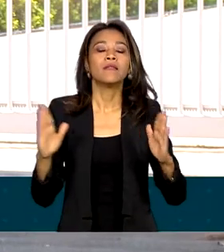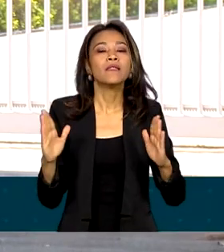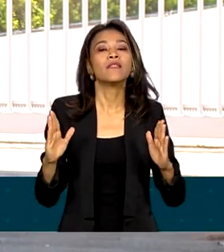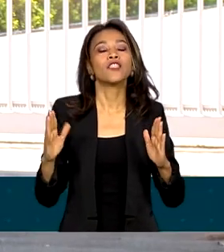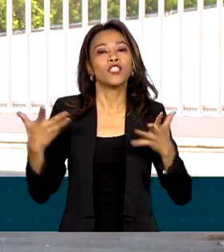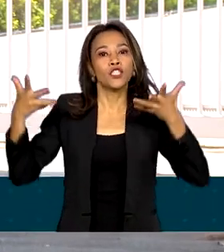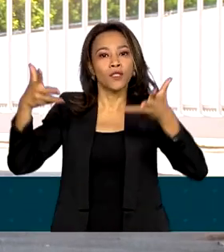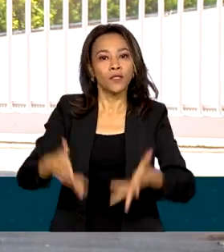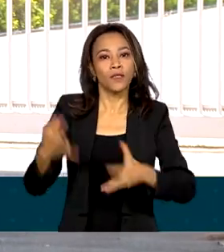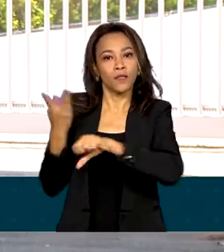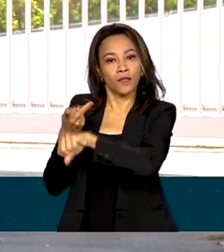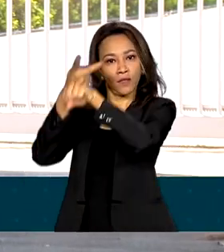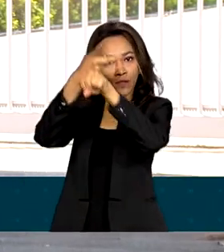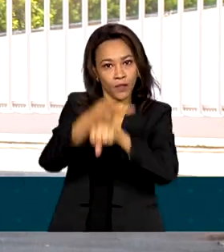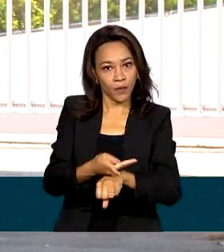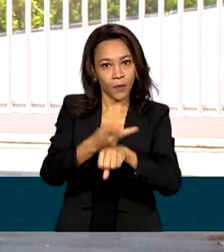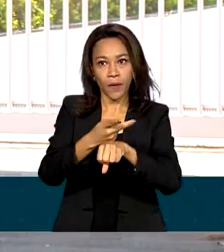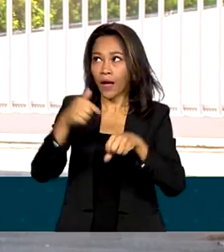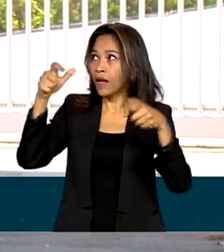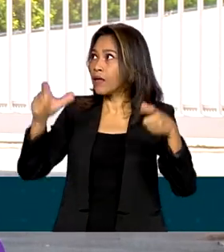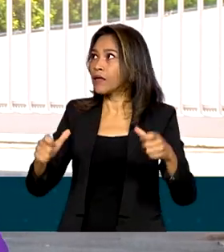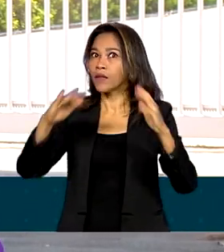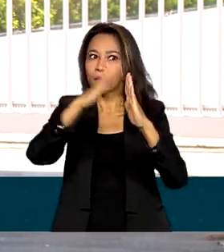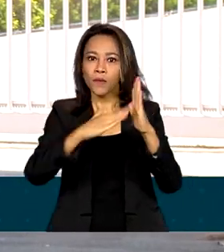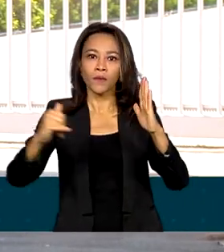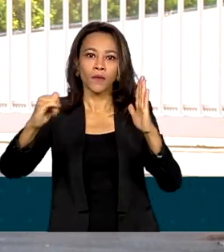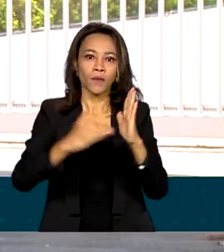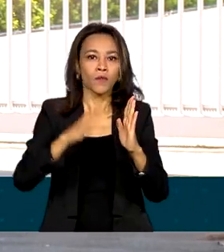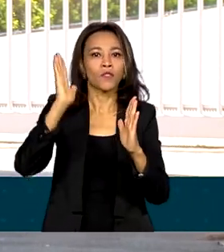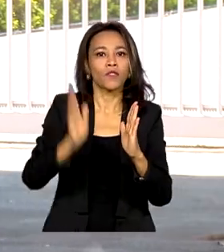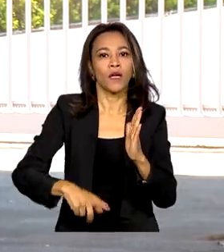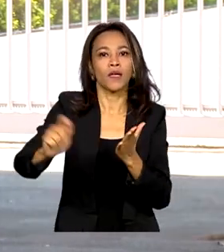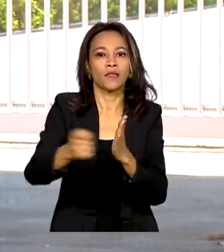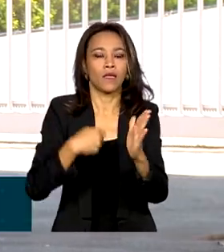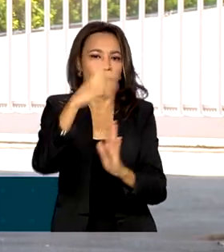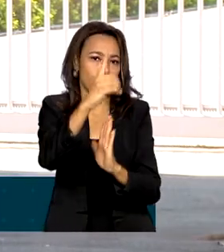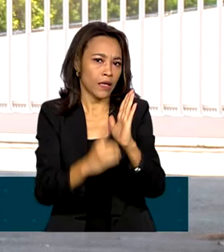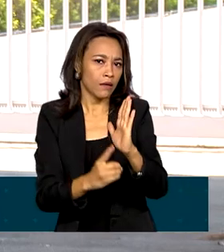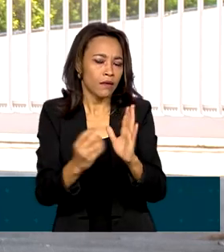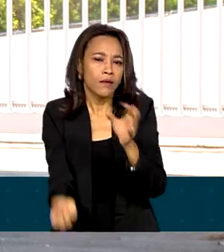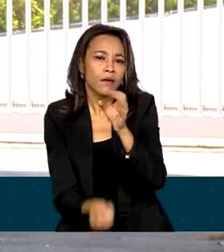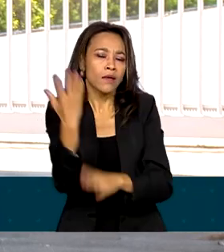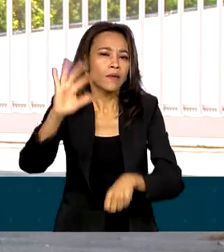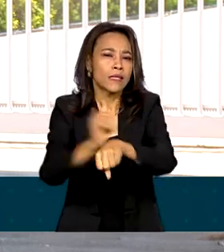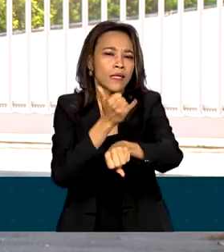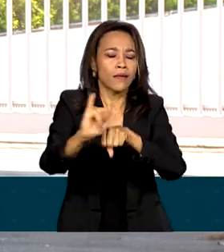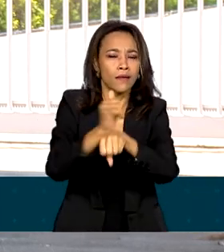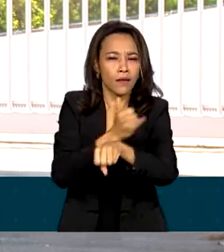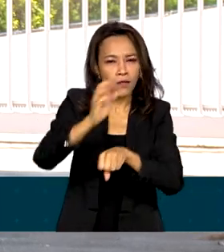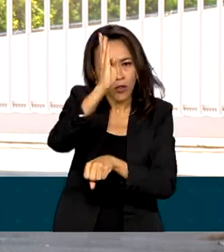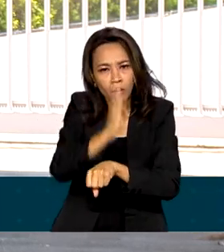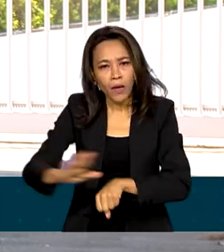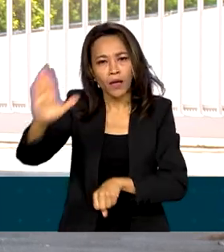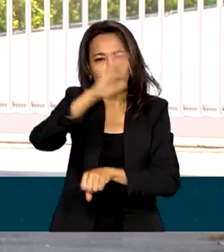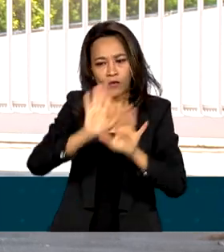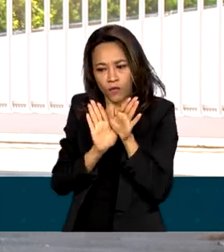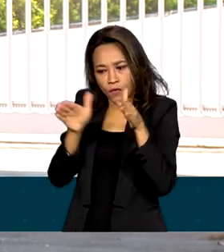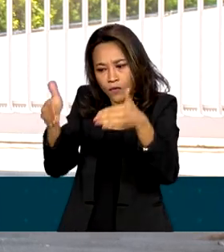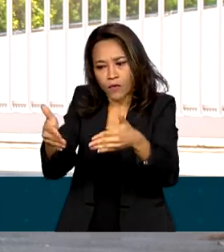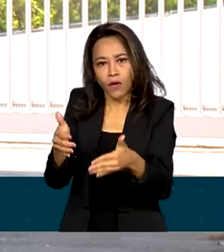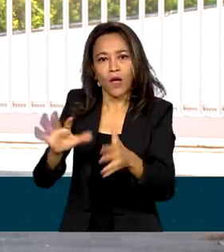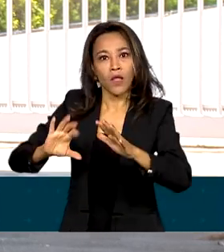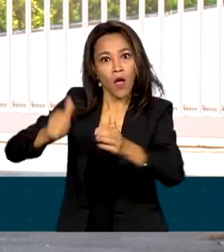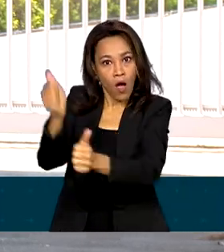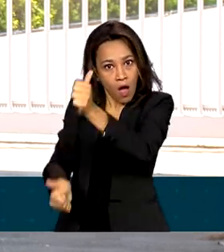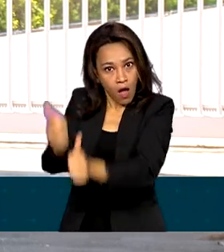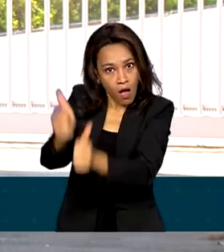no Palácio da Alvorada, foi assinado o decreto que cria a Estratégia Nacional para o Futebol Feminino. Uma iniciativa